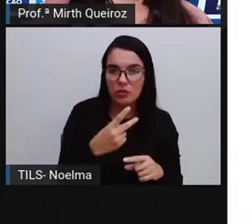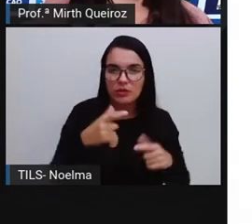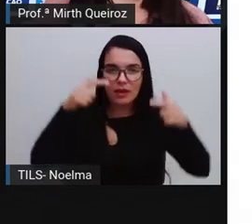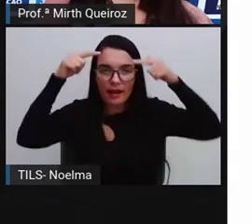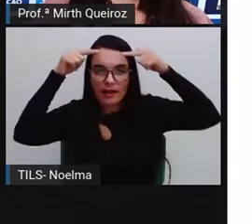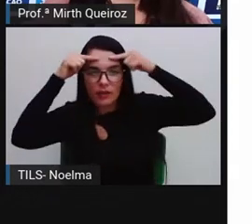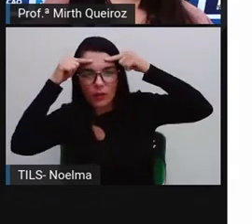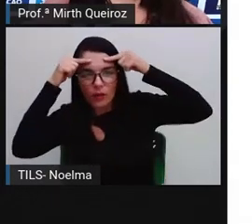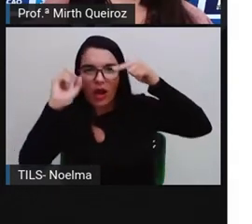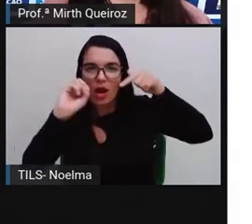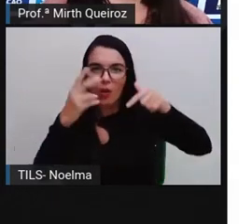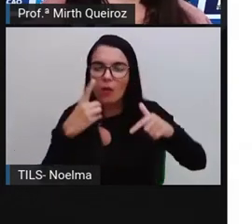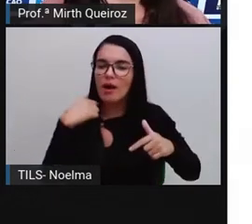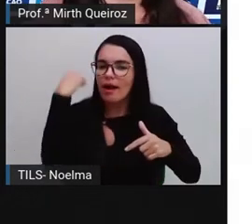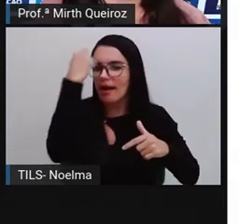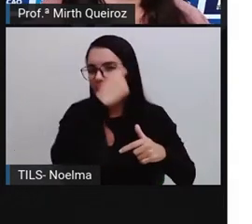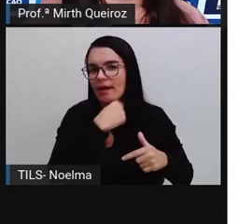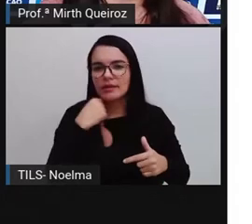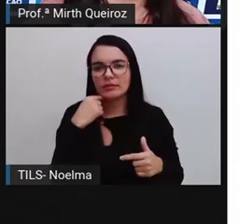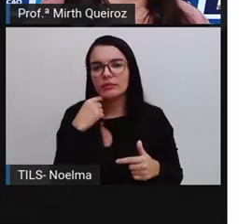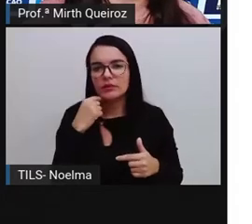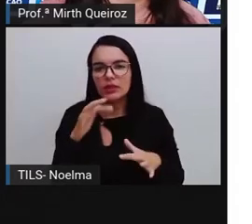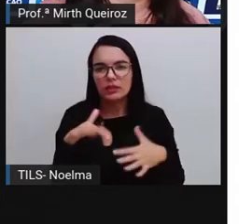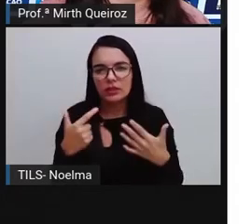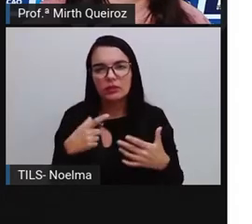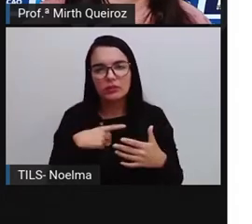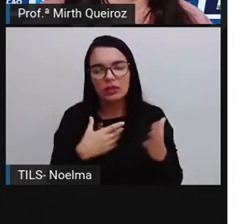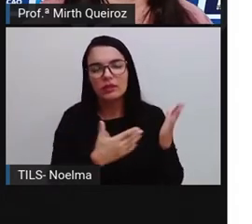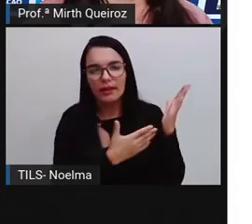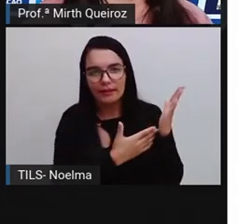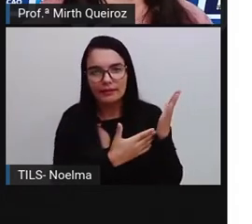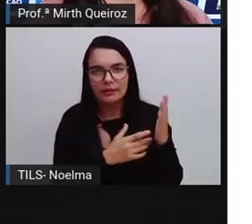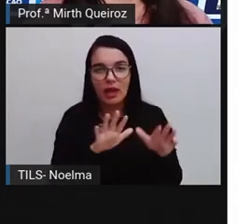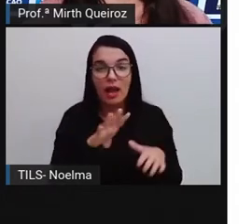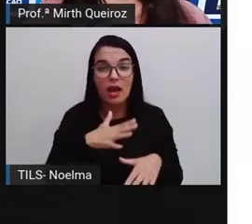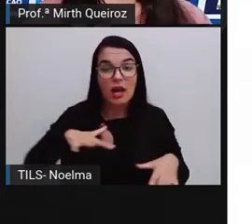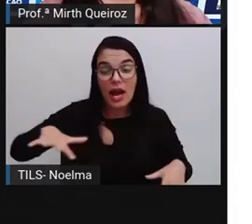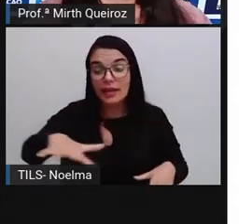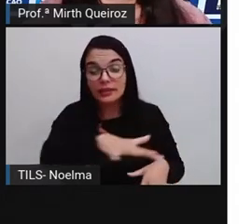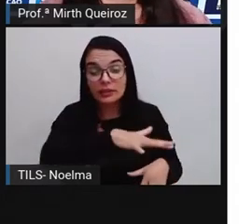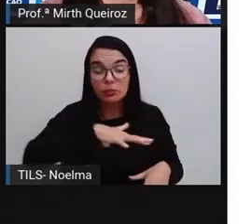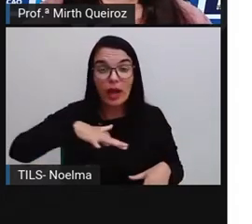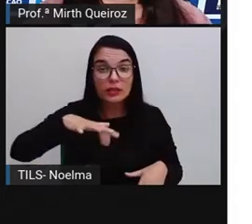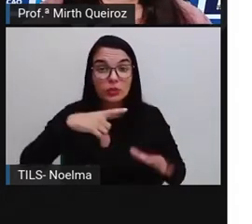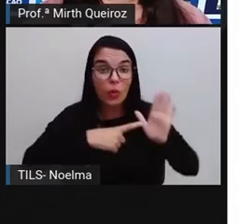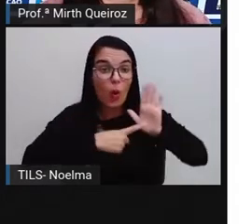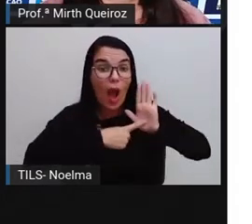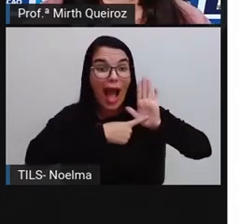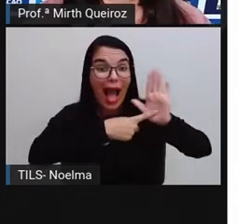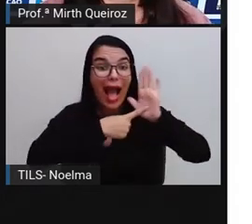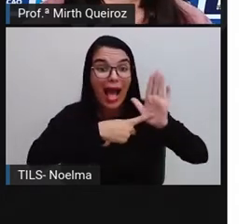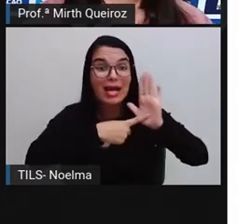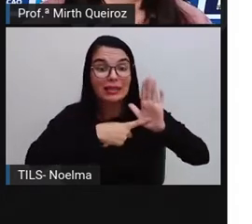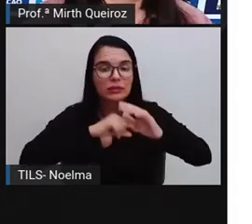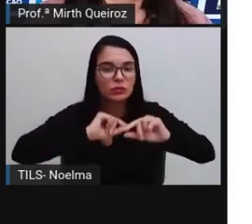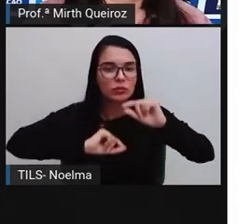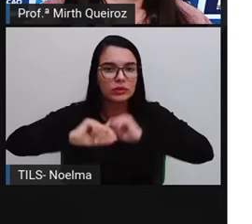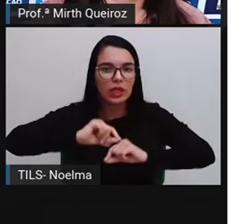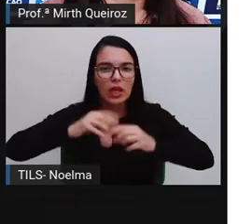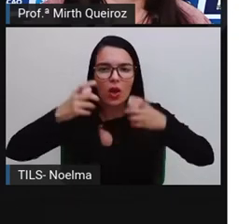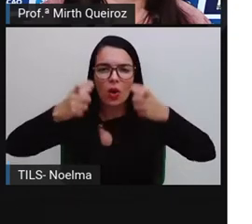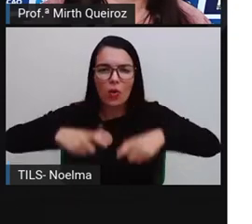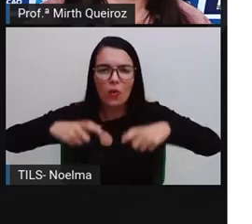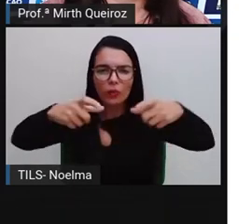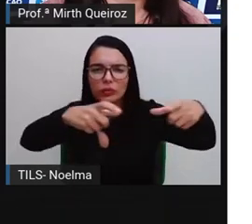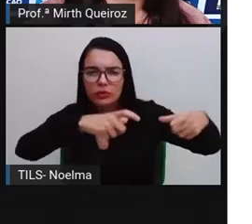Então, quando a gente quantifica, a gente está falando sobre probabilidade. E para a gente realizar essa contagem, a gente